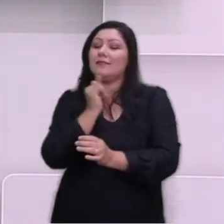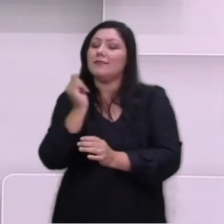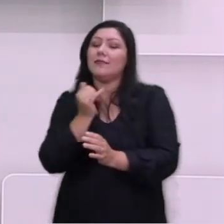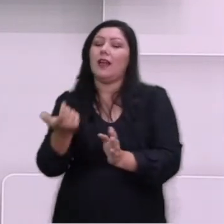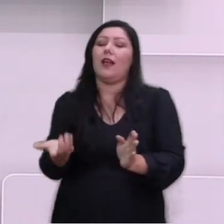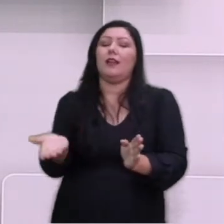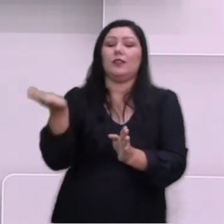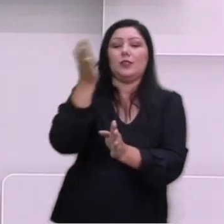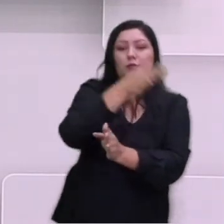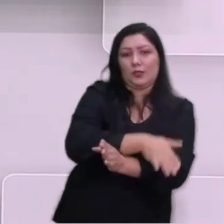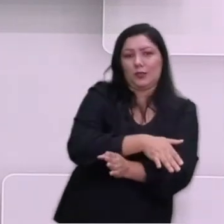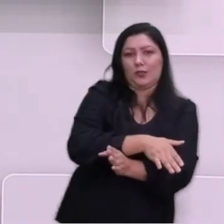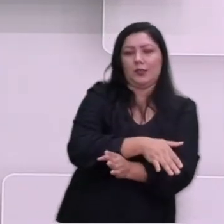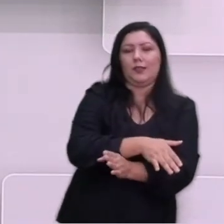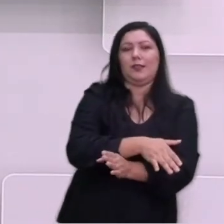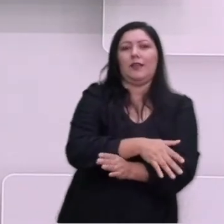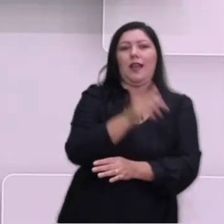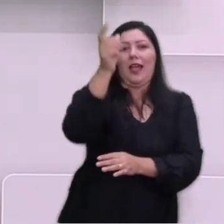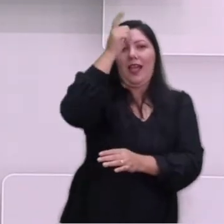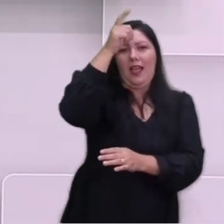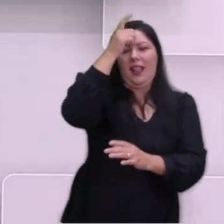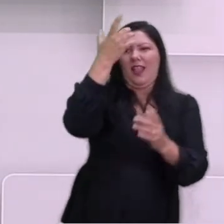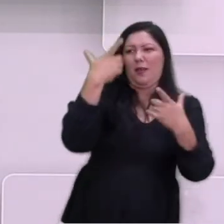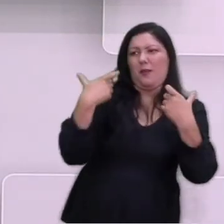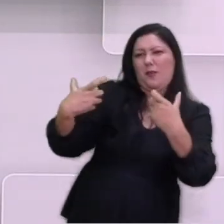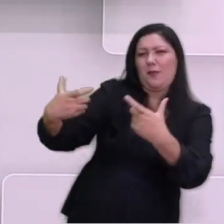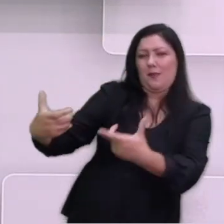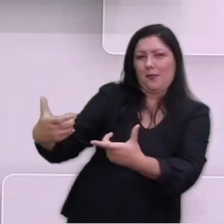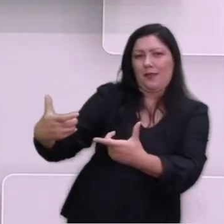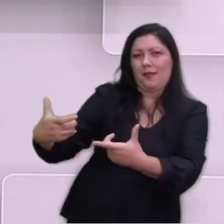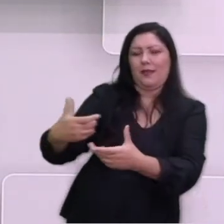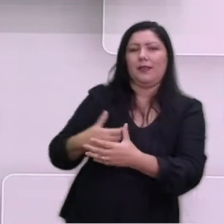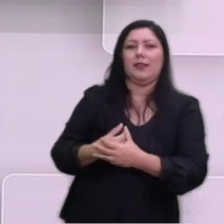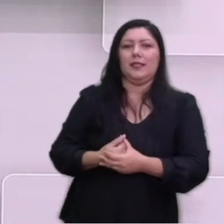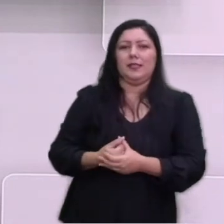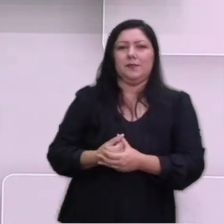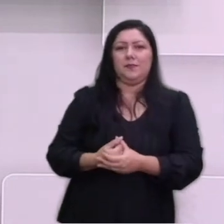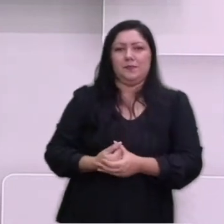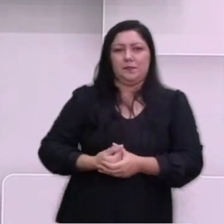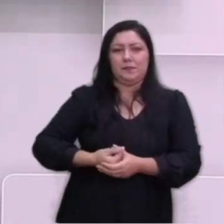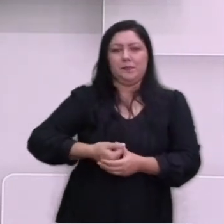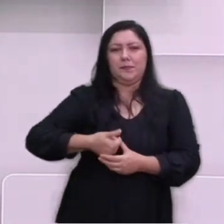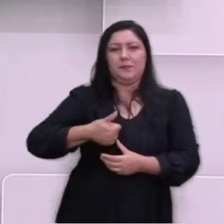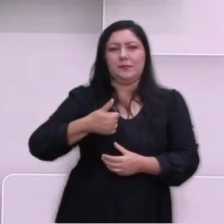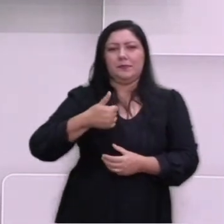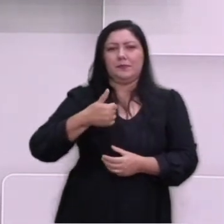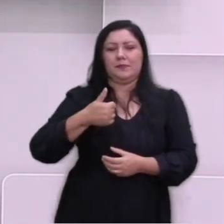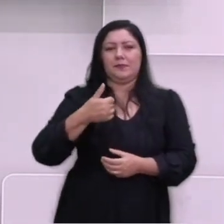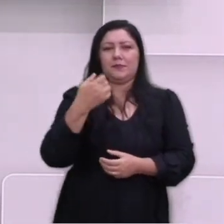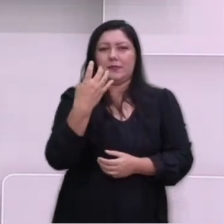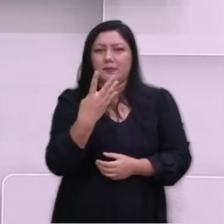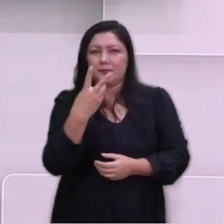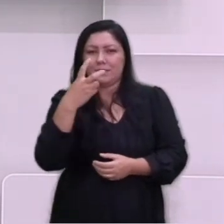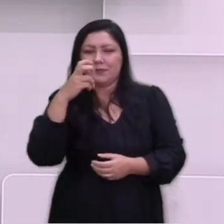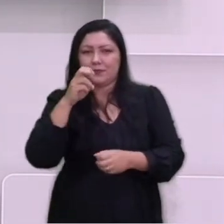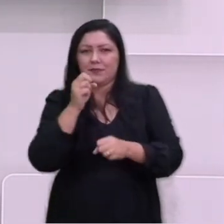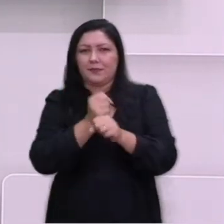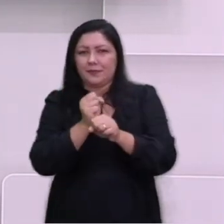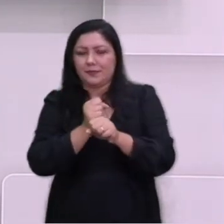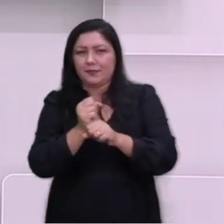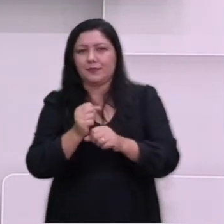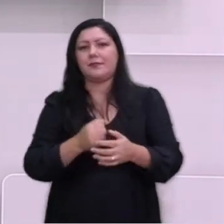Ela declara a guerra à Alemanha em outubro. Em abril de 1945, depois da captura das forças